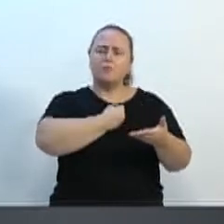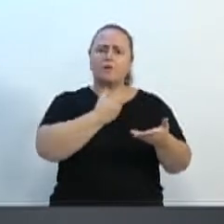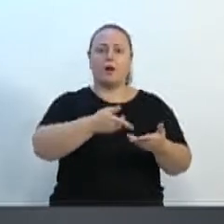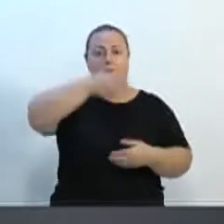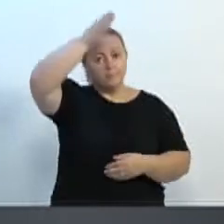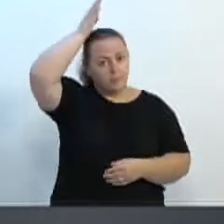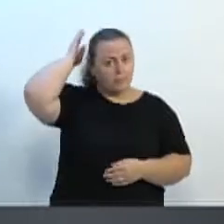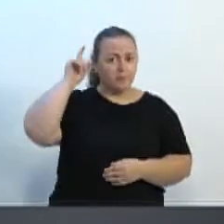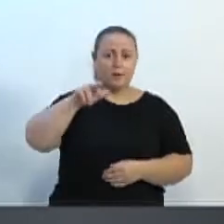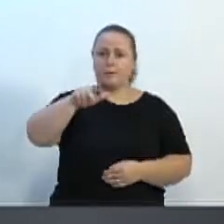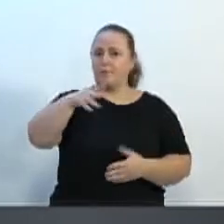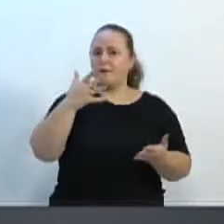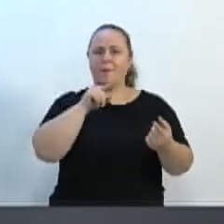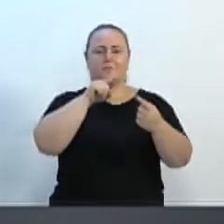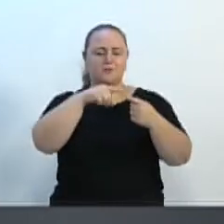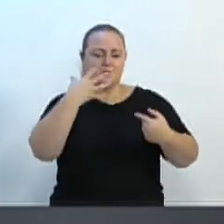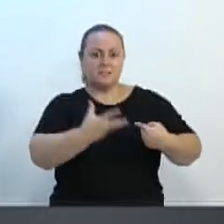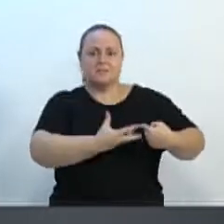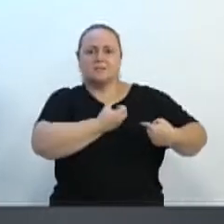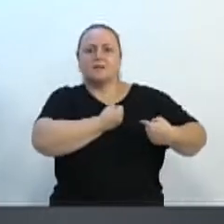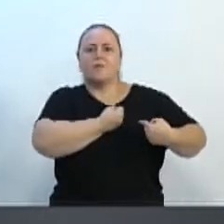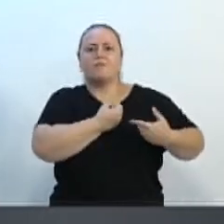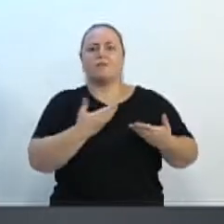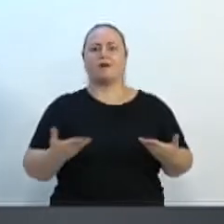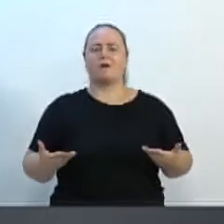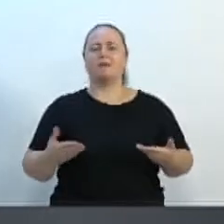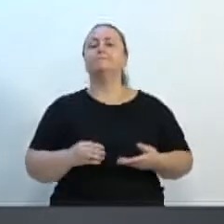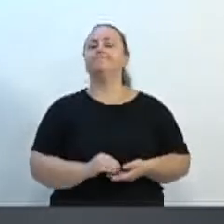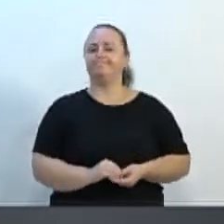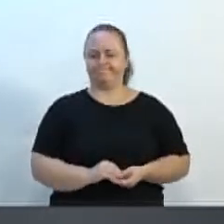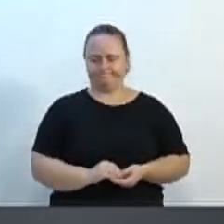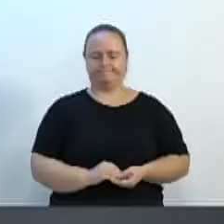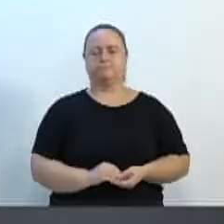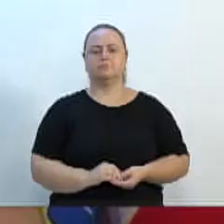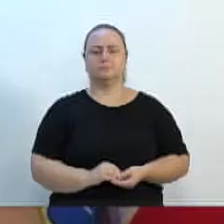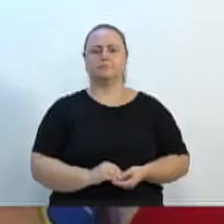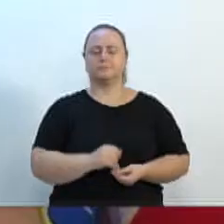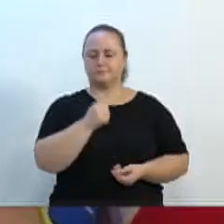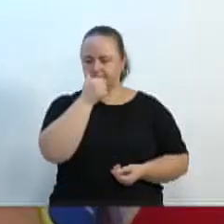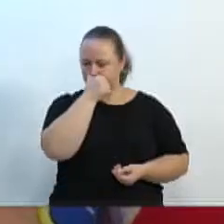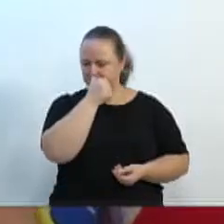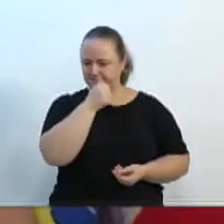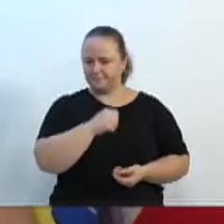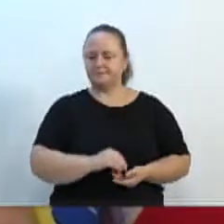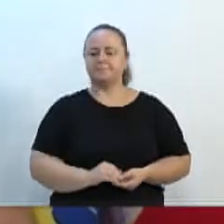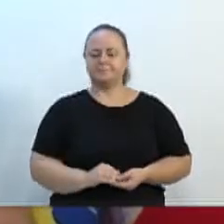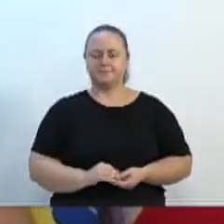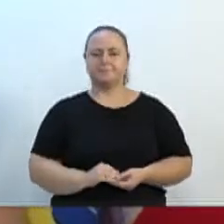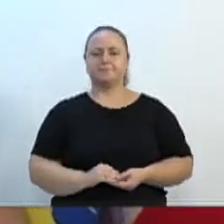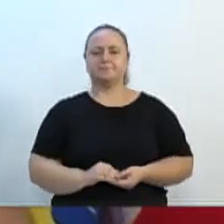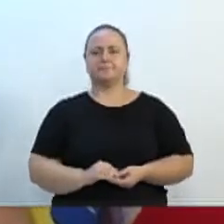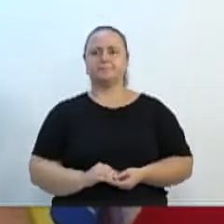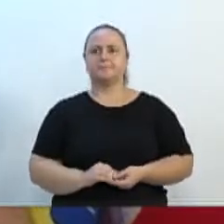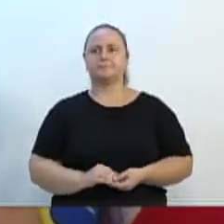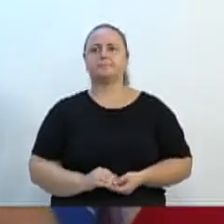e vamos apoiar se vossa excelência trazer à tona novamente. Ok? Obrigado. Gostaria mesmo e preciso. Com maior prazer, Almir.